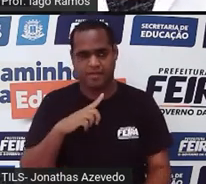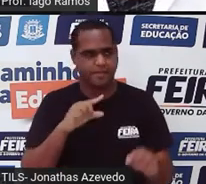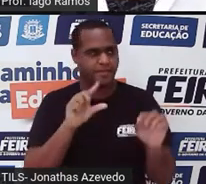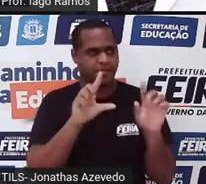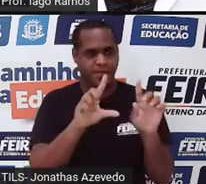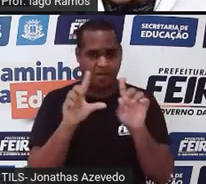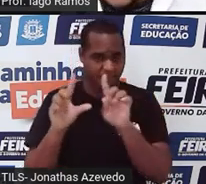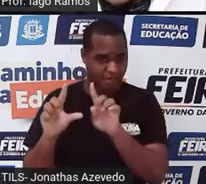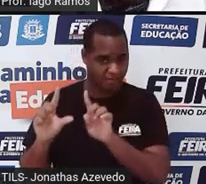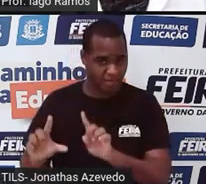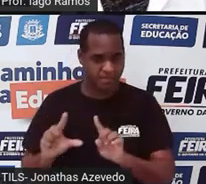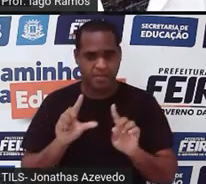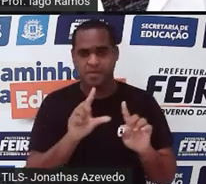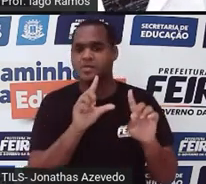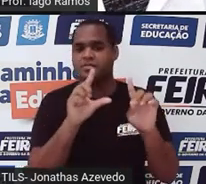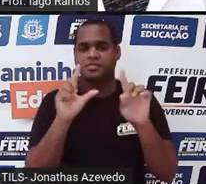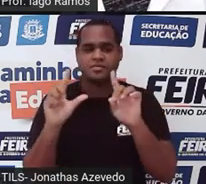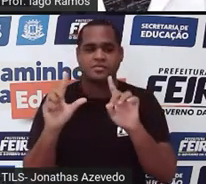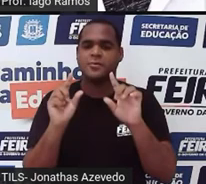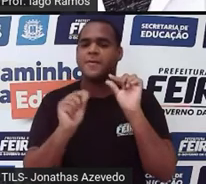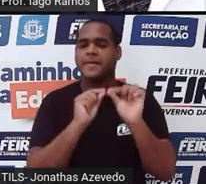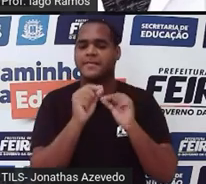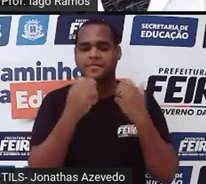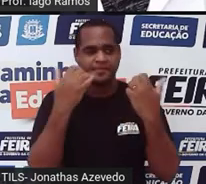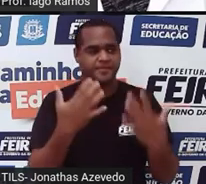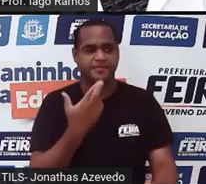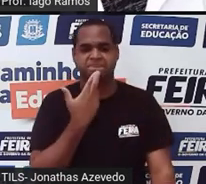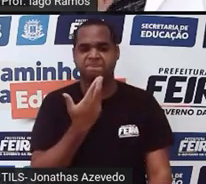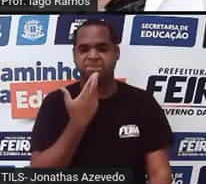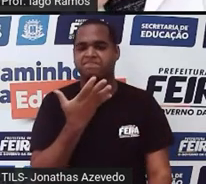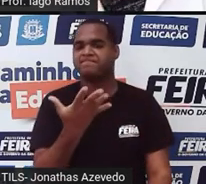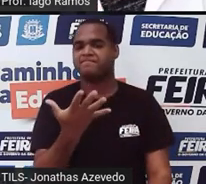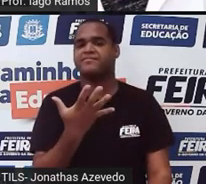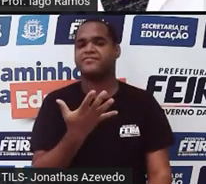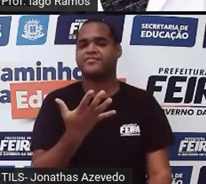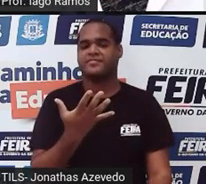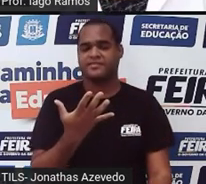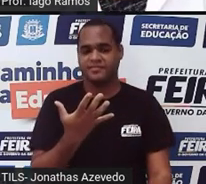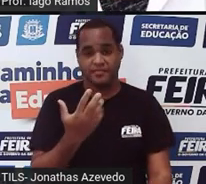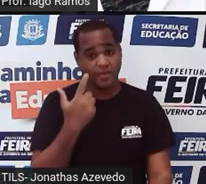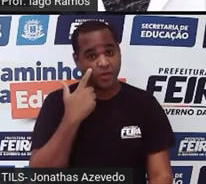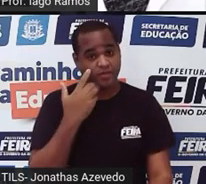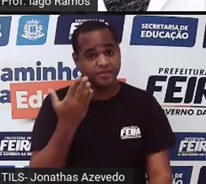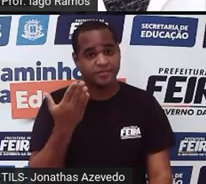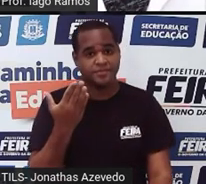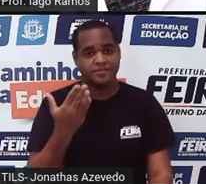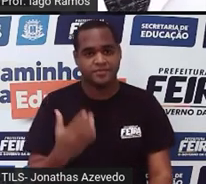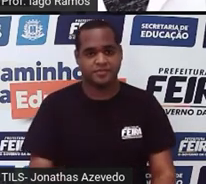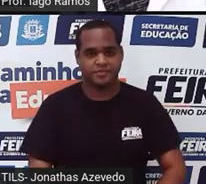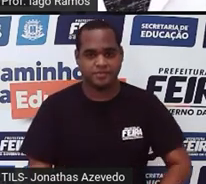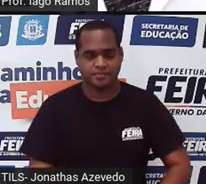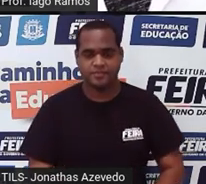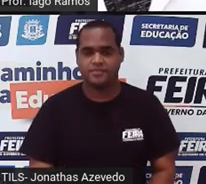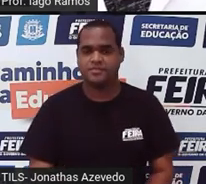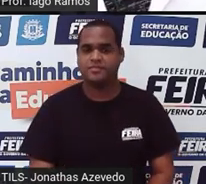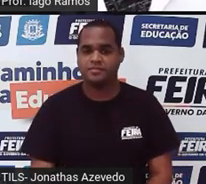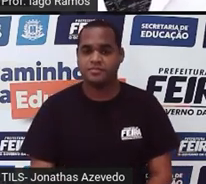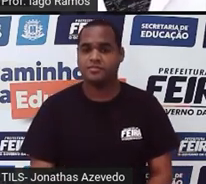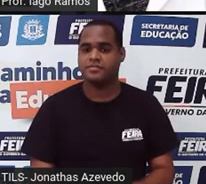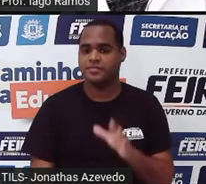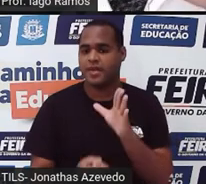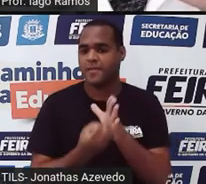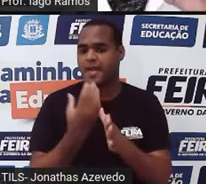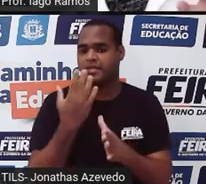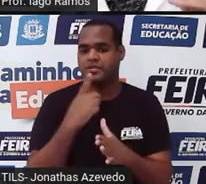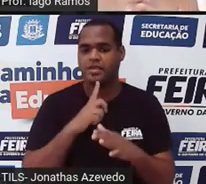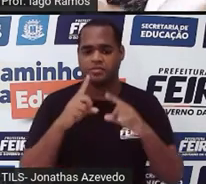Vamos ver se está certinho. Olha só, o resultado é esse aqui, tá bom? Vai aparecer um